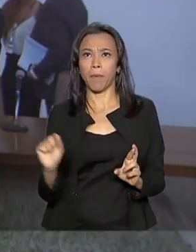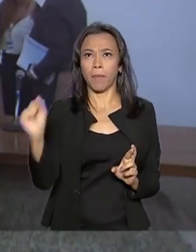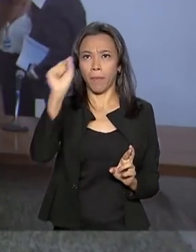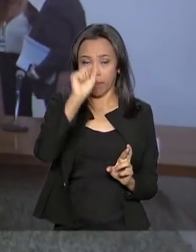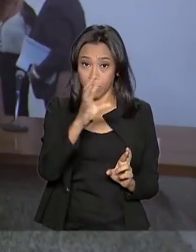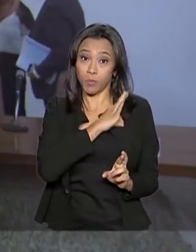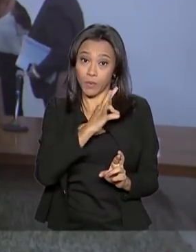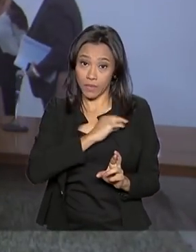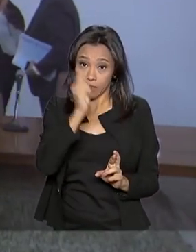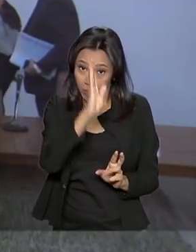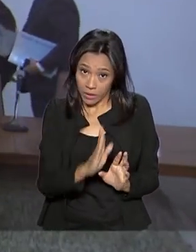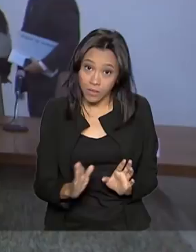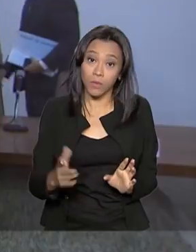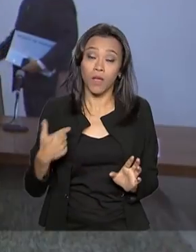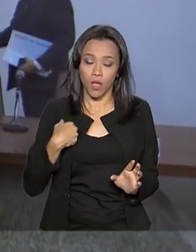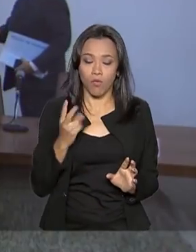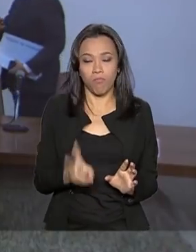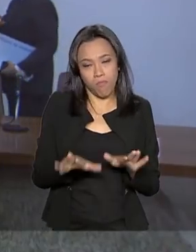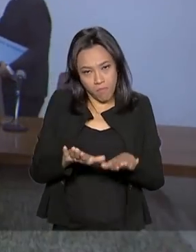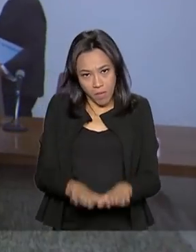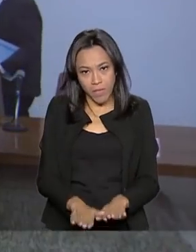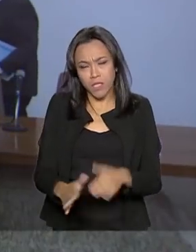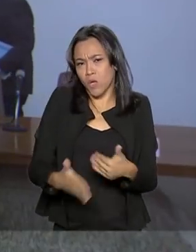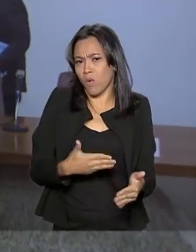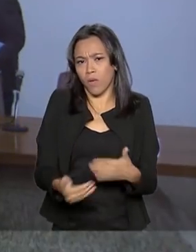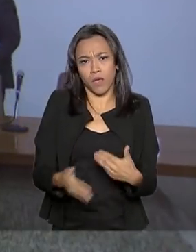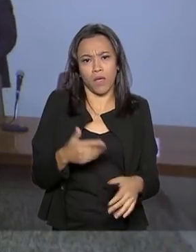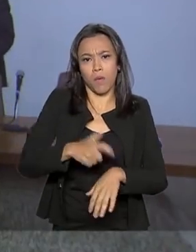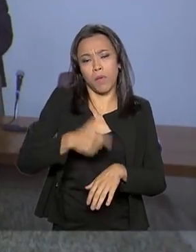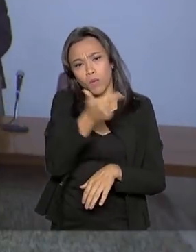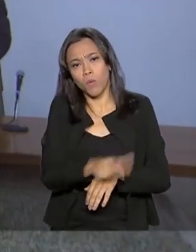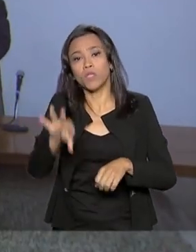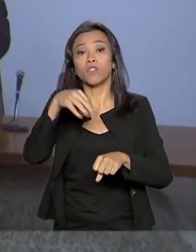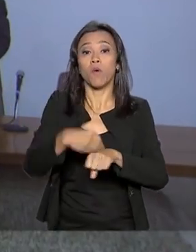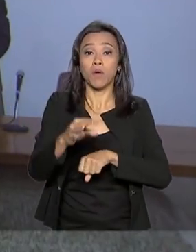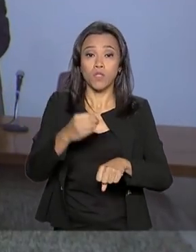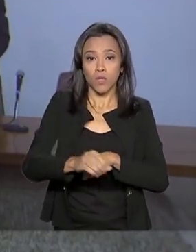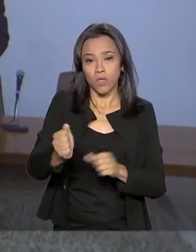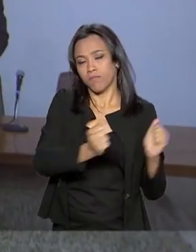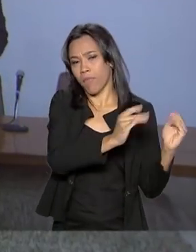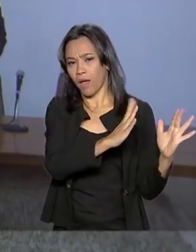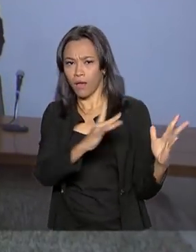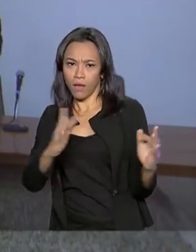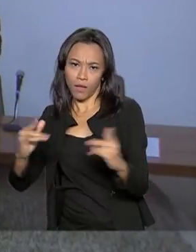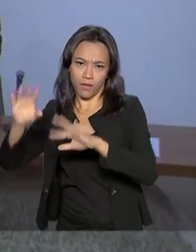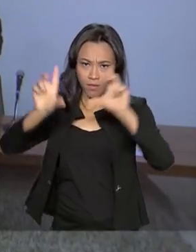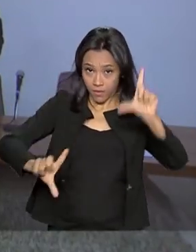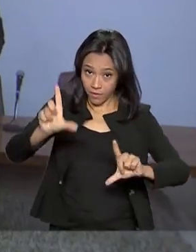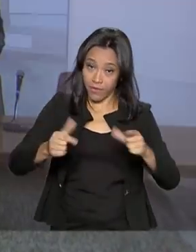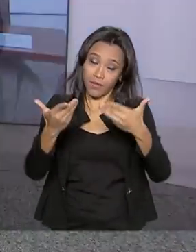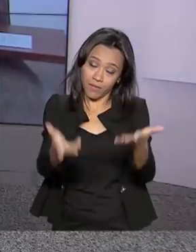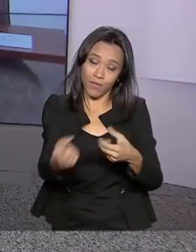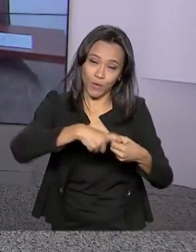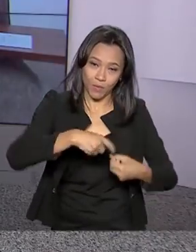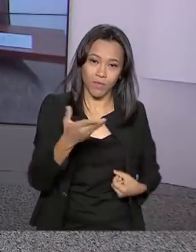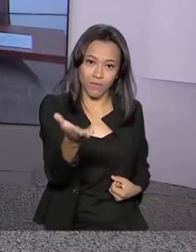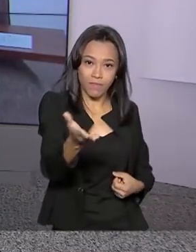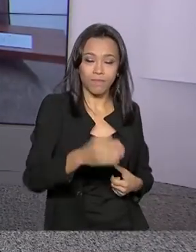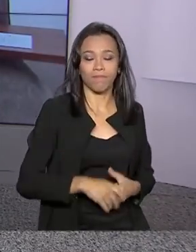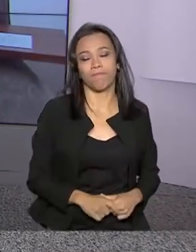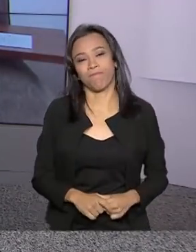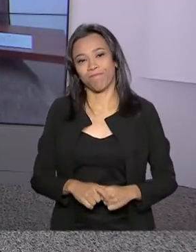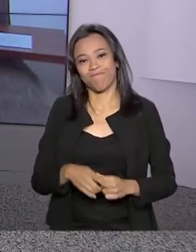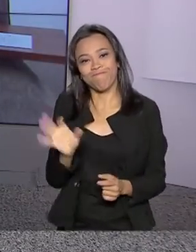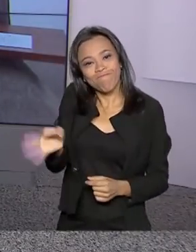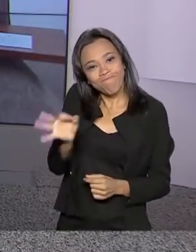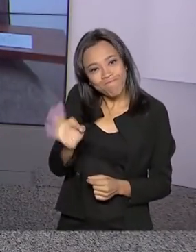Eu continuo por aqui no Ministério da Justiça e volto a qualquer momento com outras informações ao longo da nossa programação. Carla, voltamos com você no estúdio.